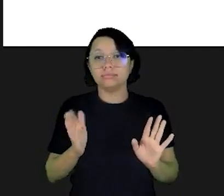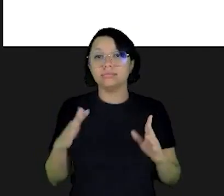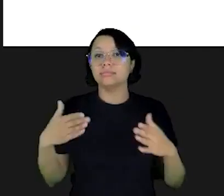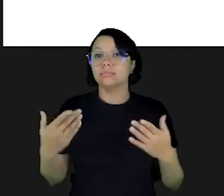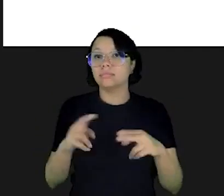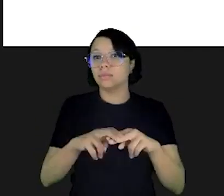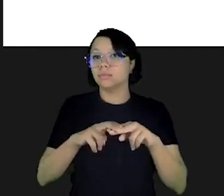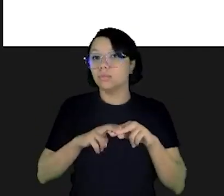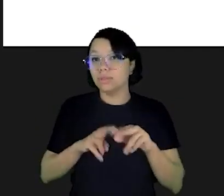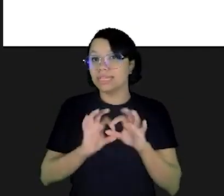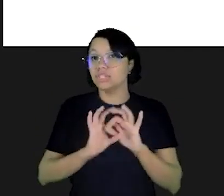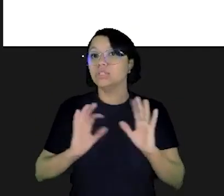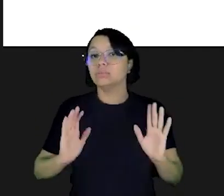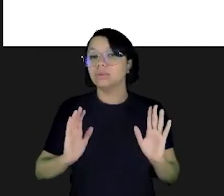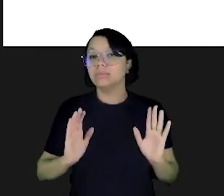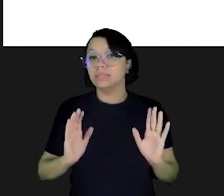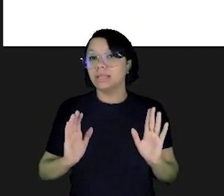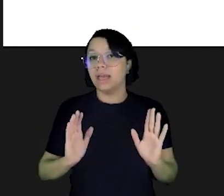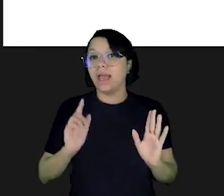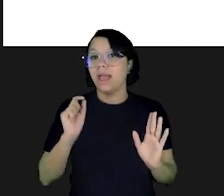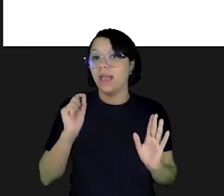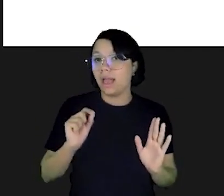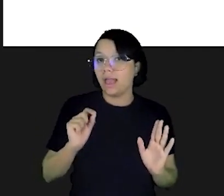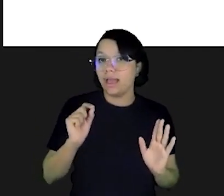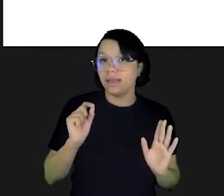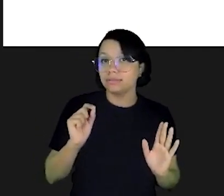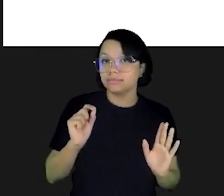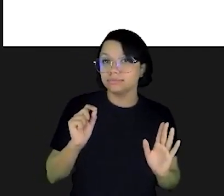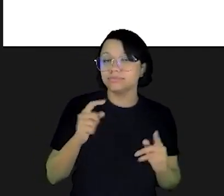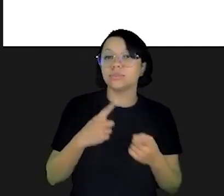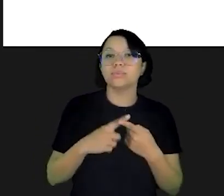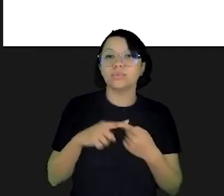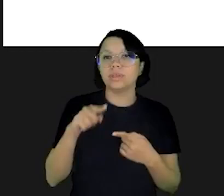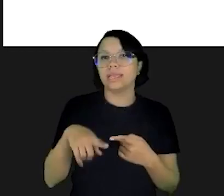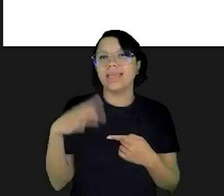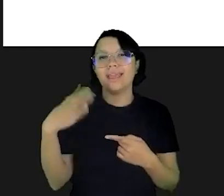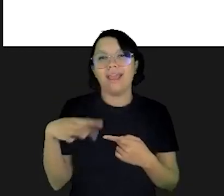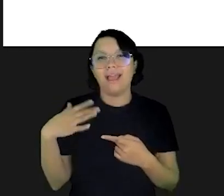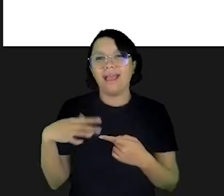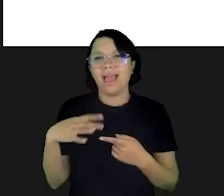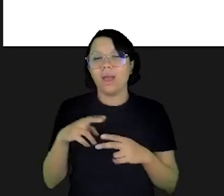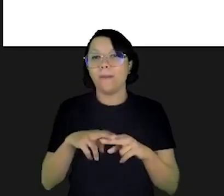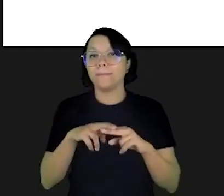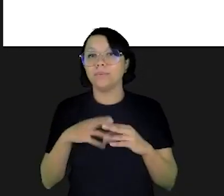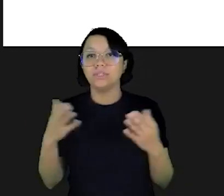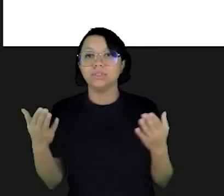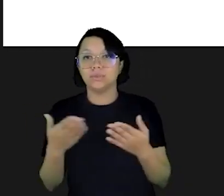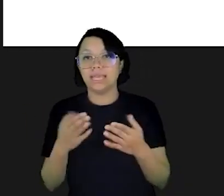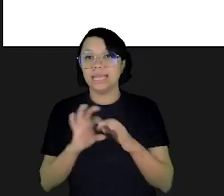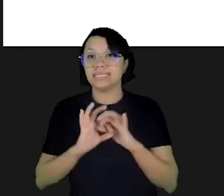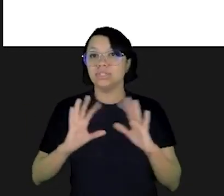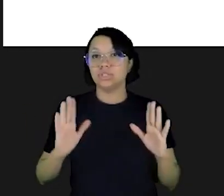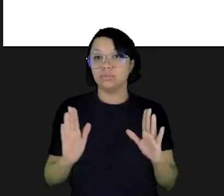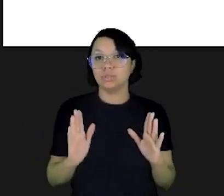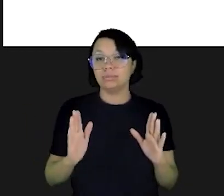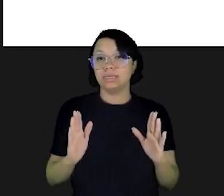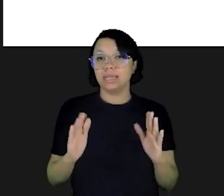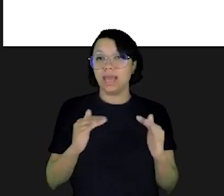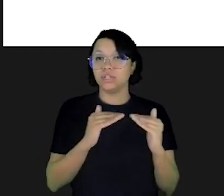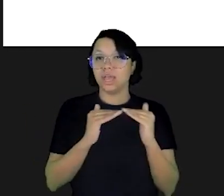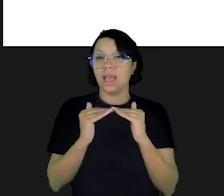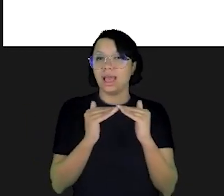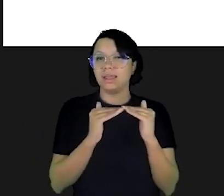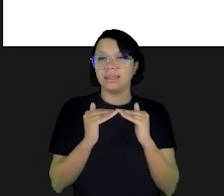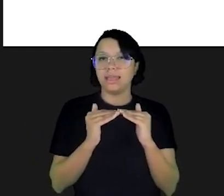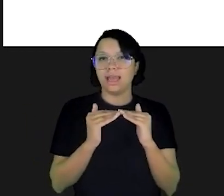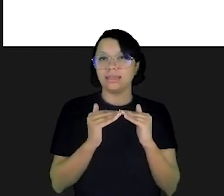ele já está ali disponível para você e exatamente essa disponibilidade é o que faz com que ele seja tão caro e é por